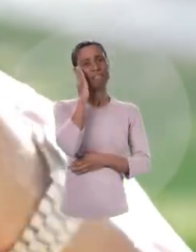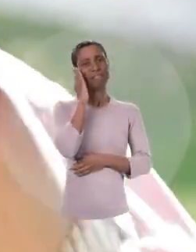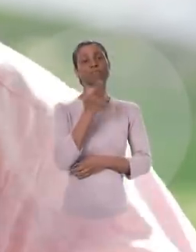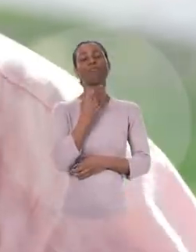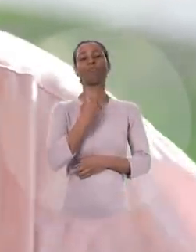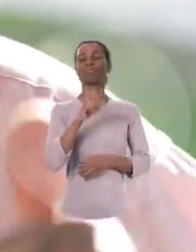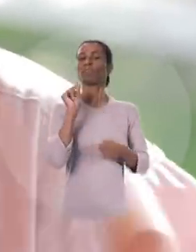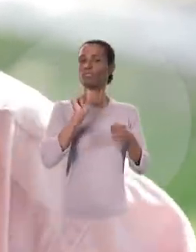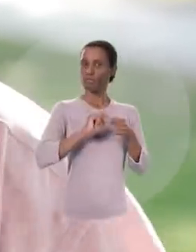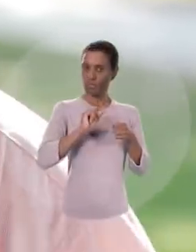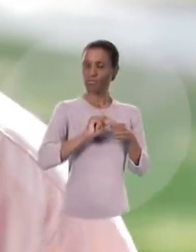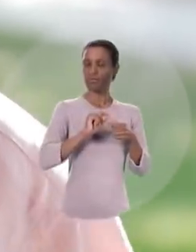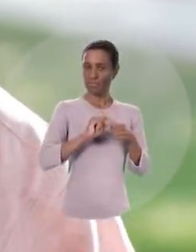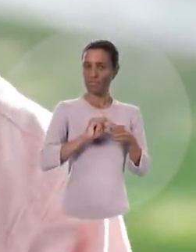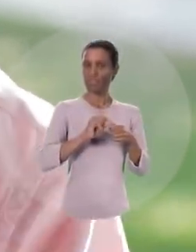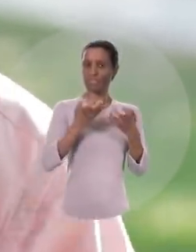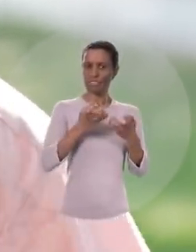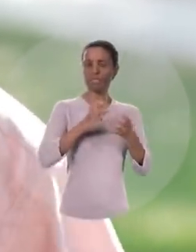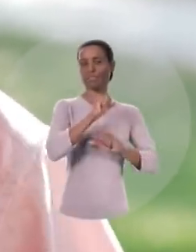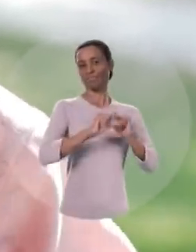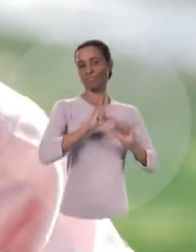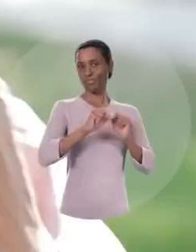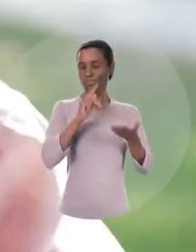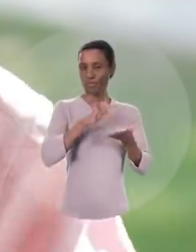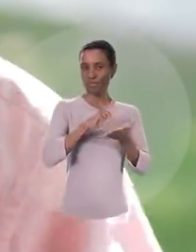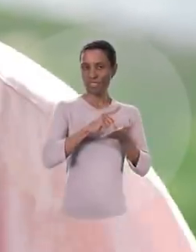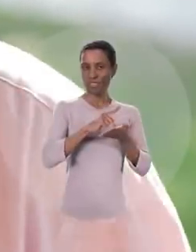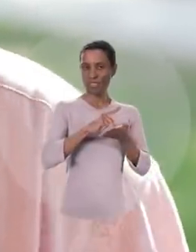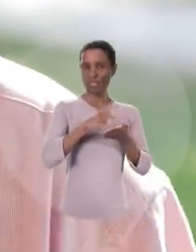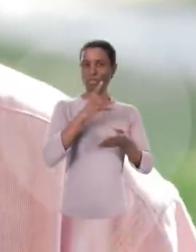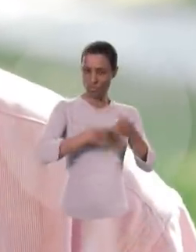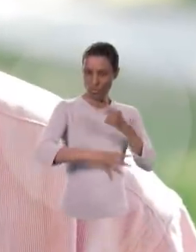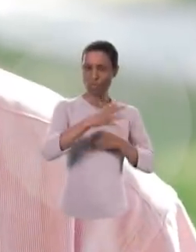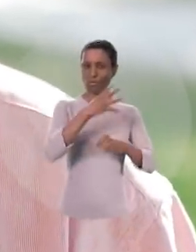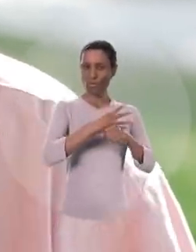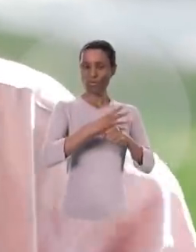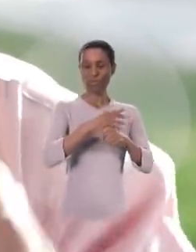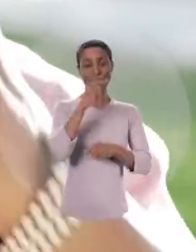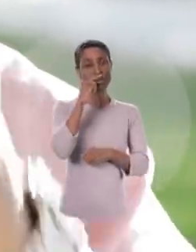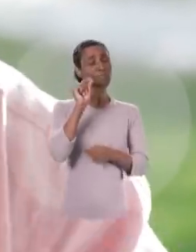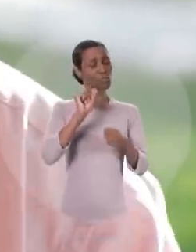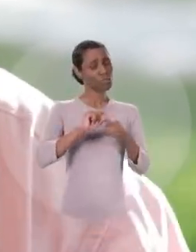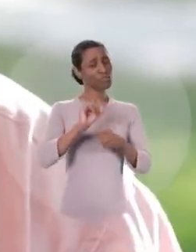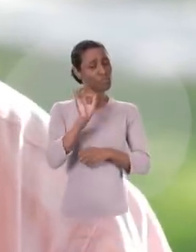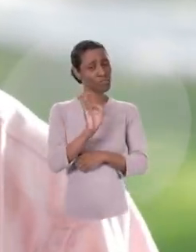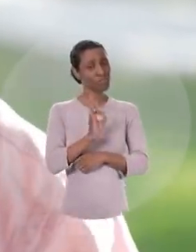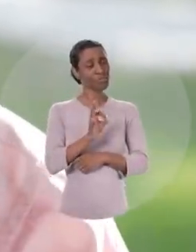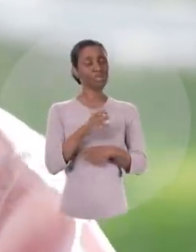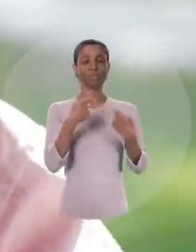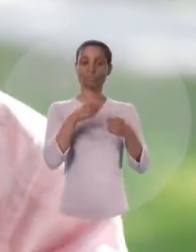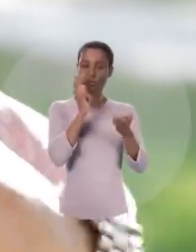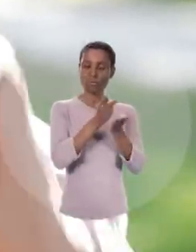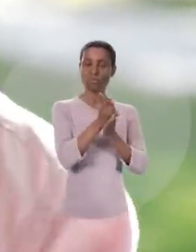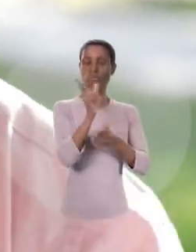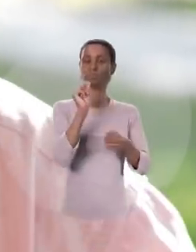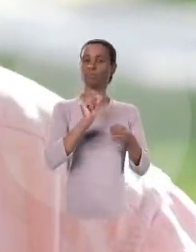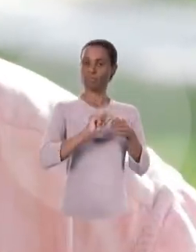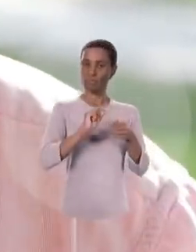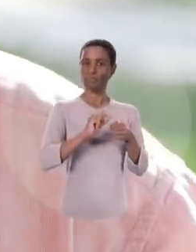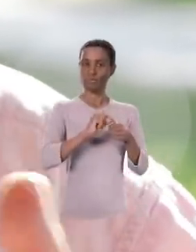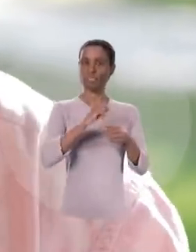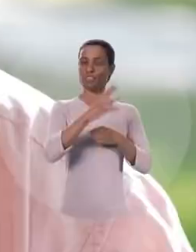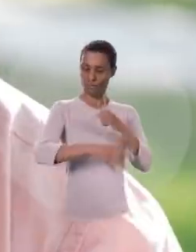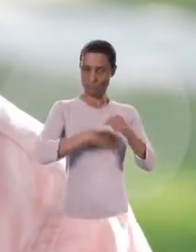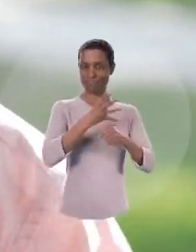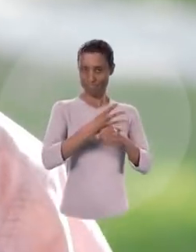que haja vontade e gana para mudar. E nesses quatro anos passados, Sartori fez isso e precisa continuar a